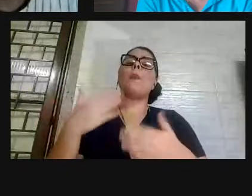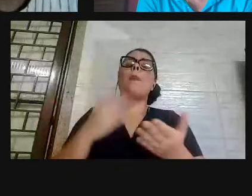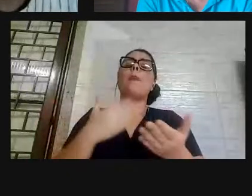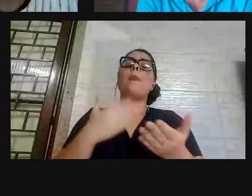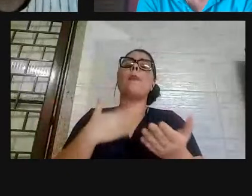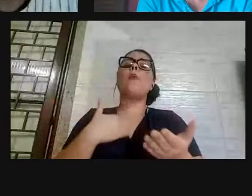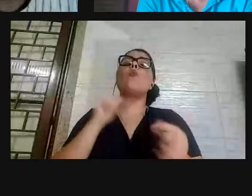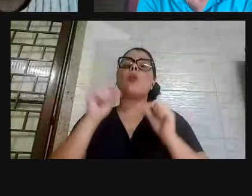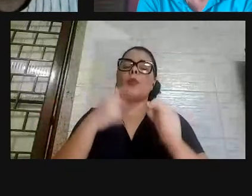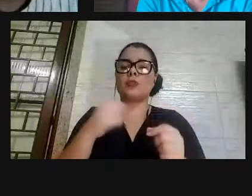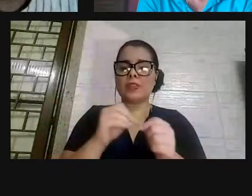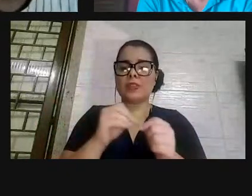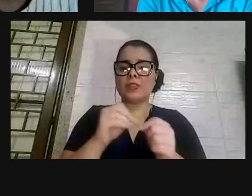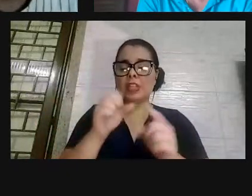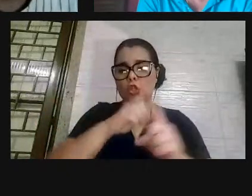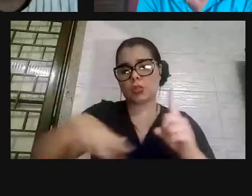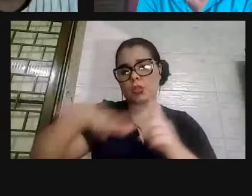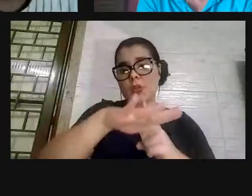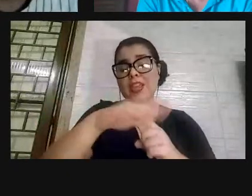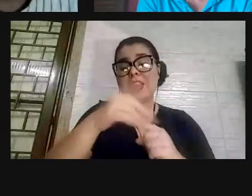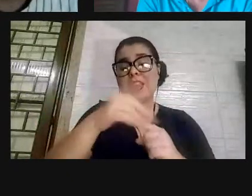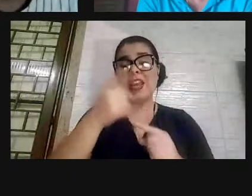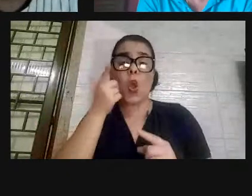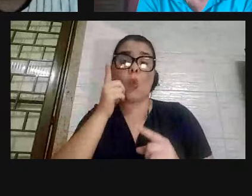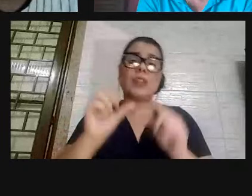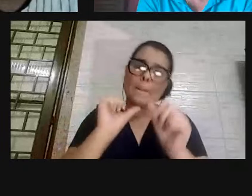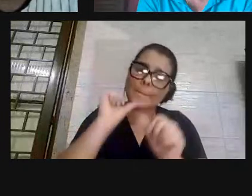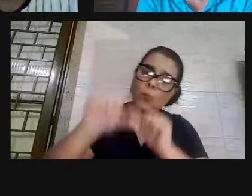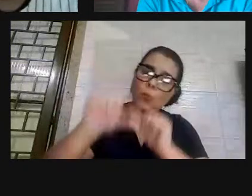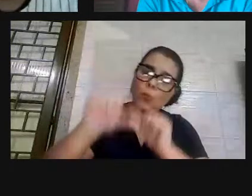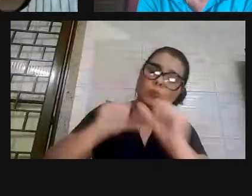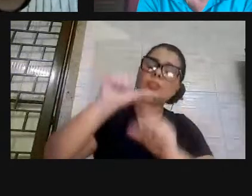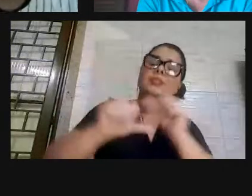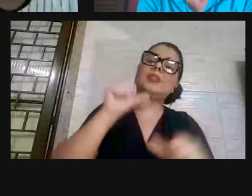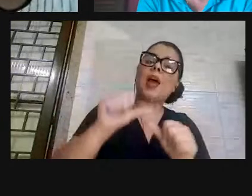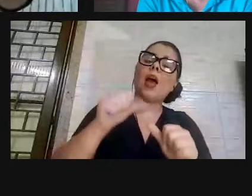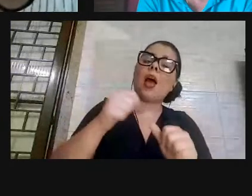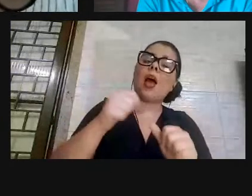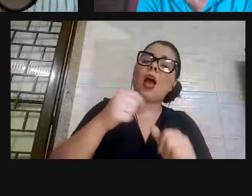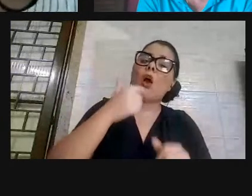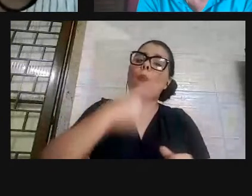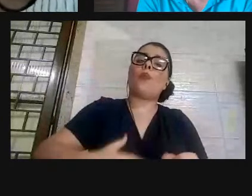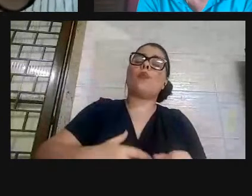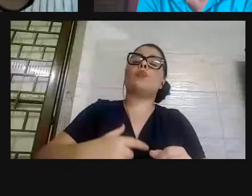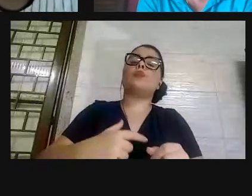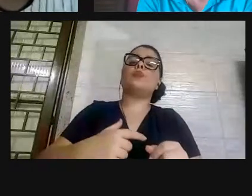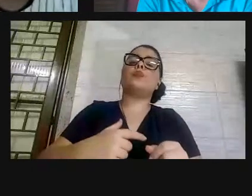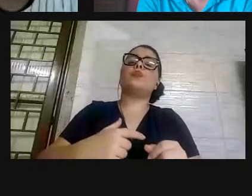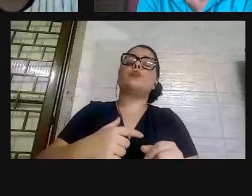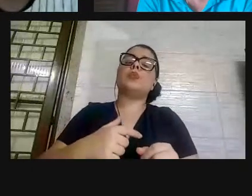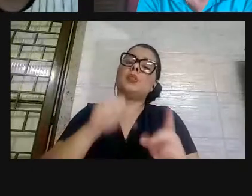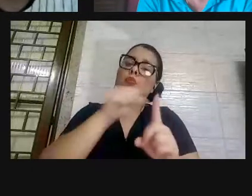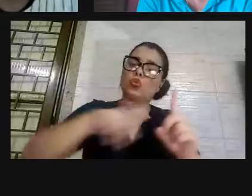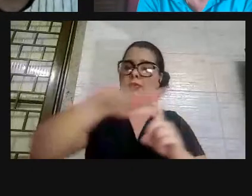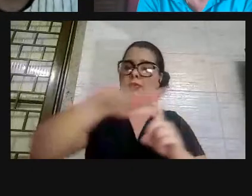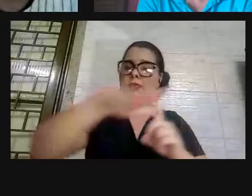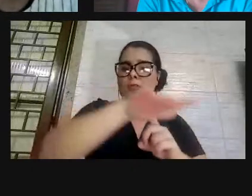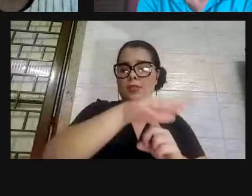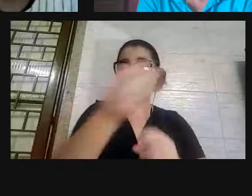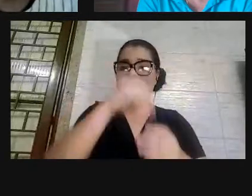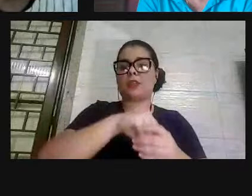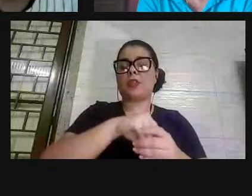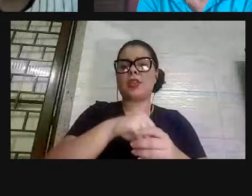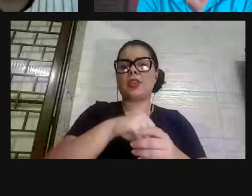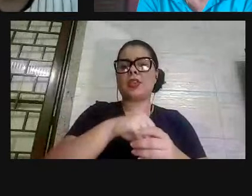disso, ele consiga mudar esse papel social, porque quando ele se compreende, entende o papel dele, ele consegue